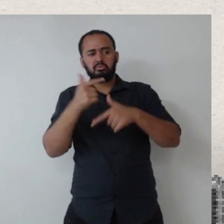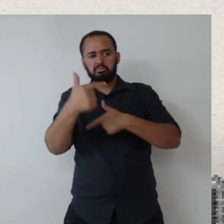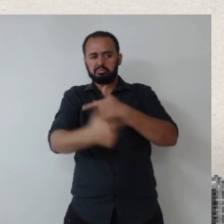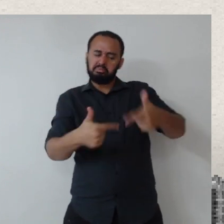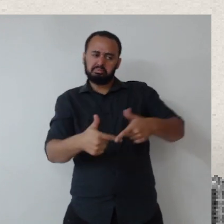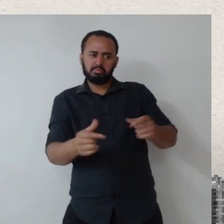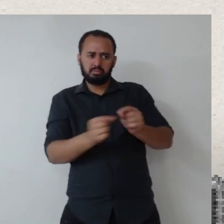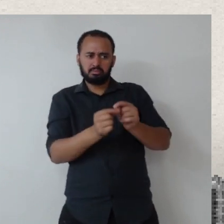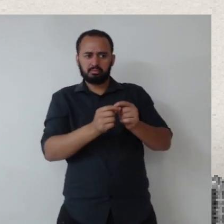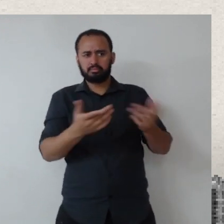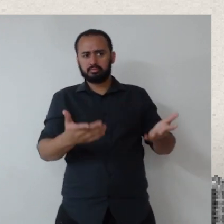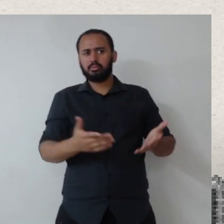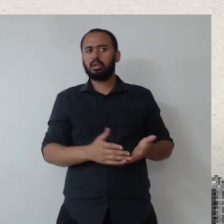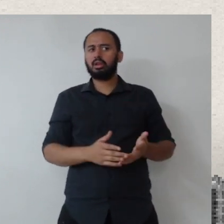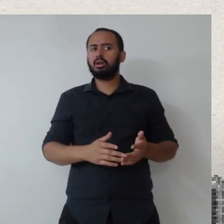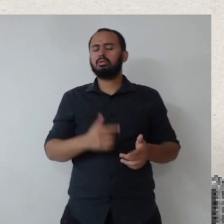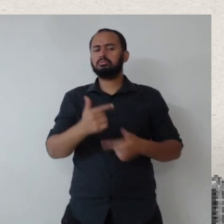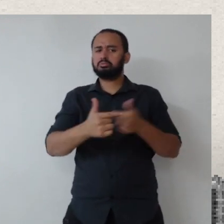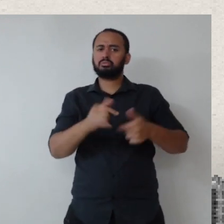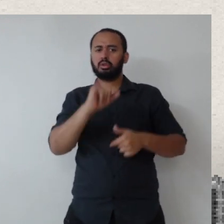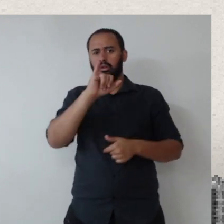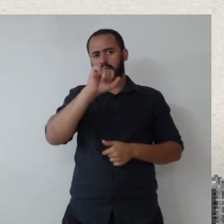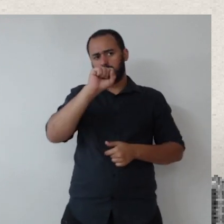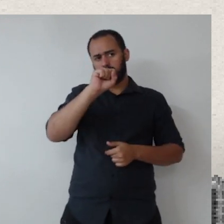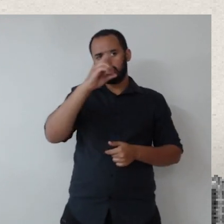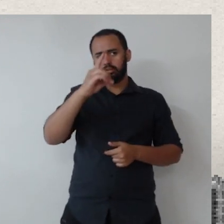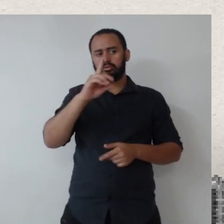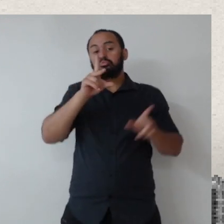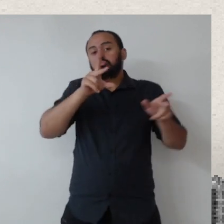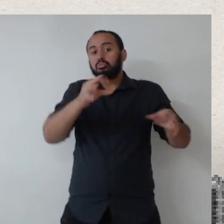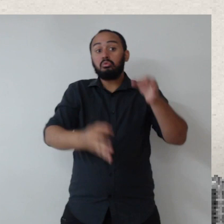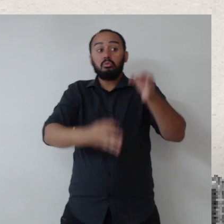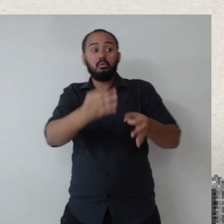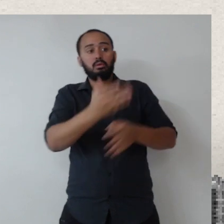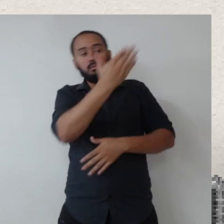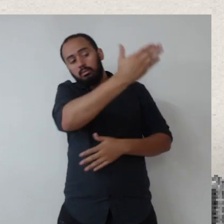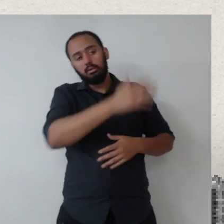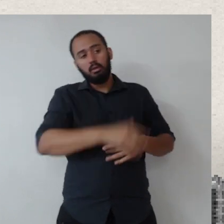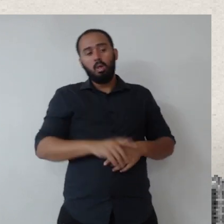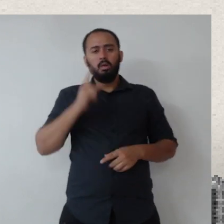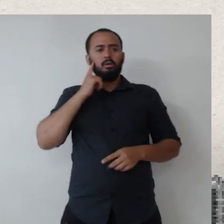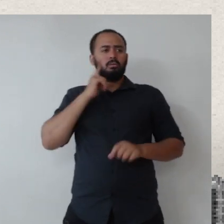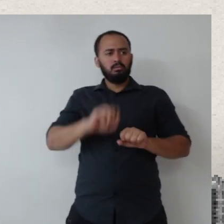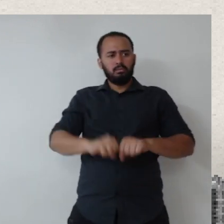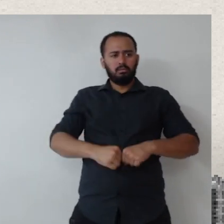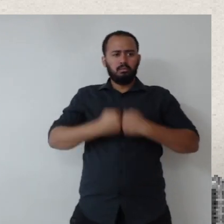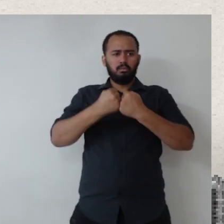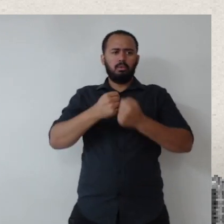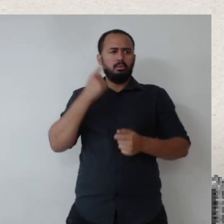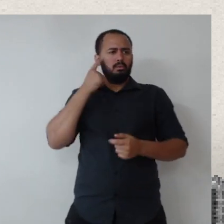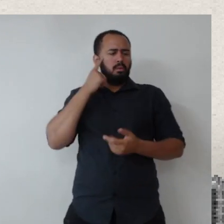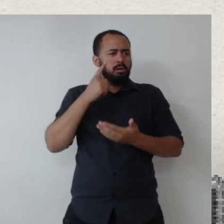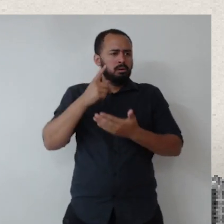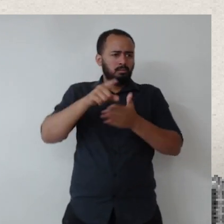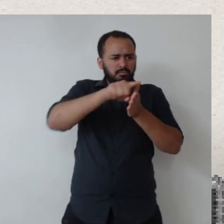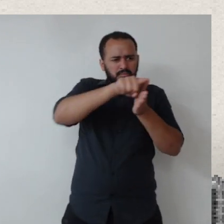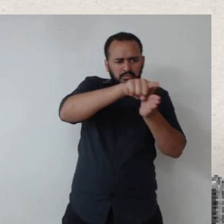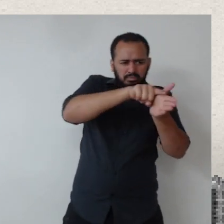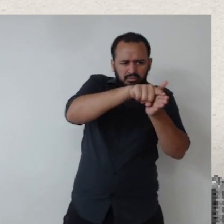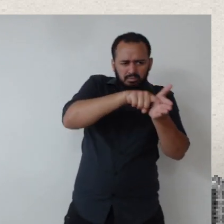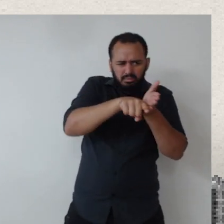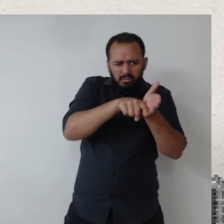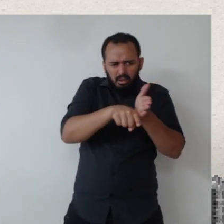ODS, que é ESG. Que é o ESG, né? O próprio judiciário, sabe? Esse esforço do judiciário de fazer uma revisão ali